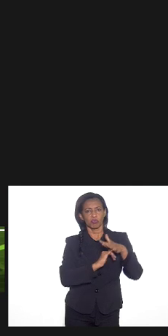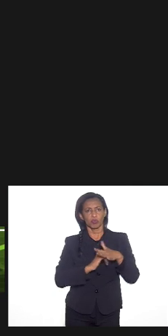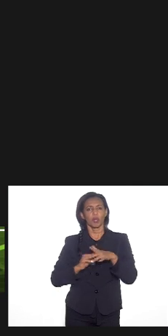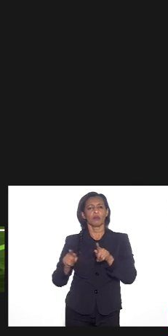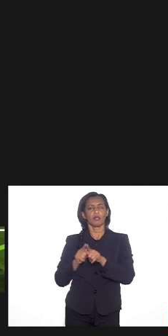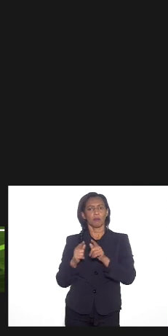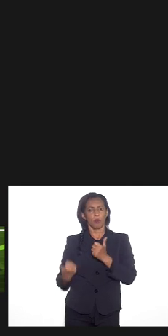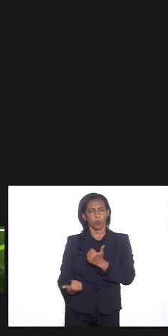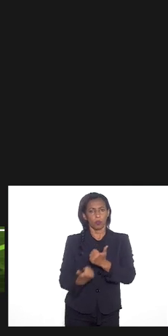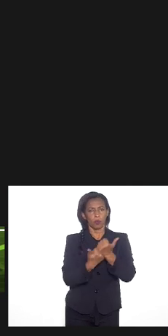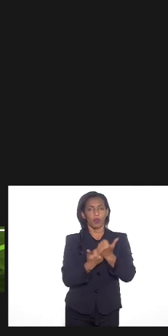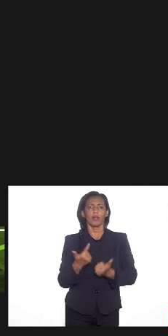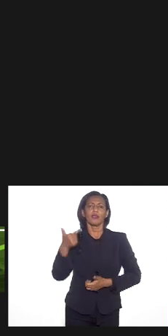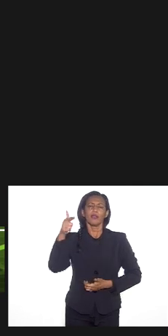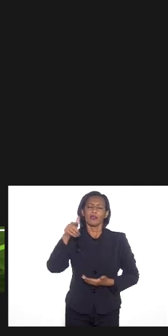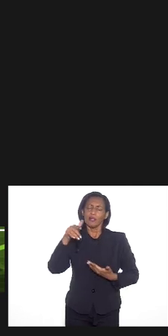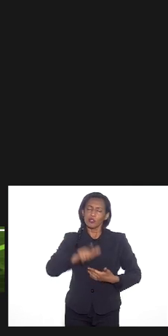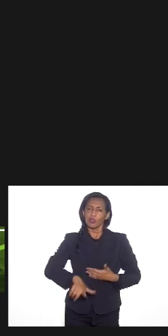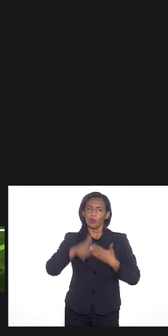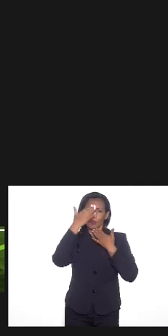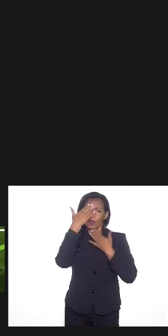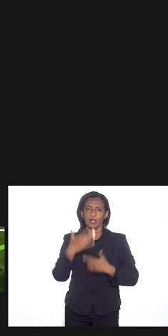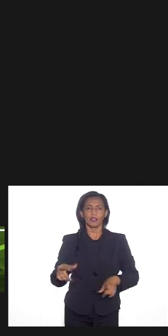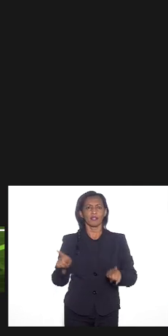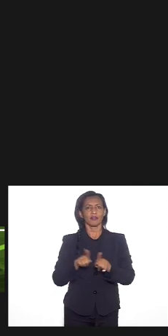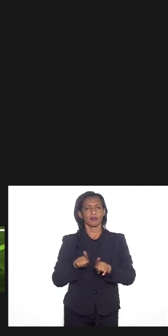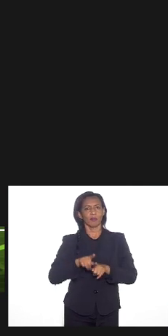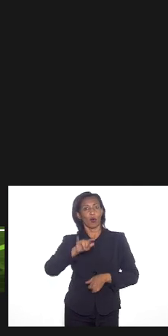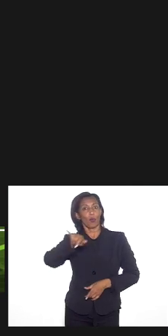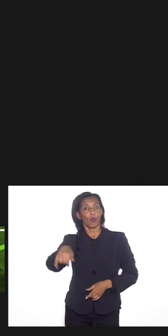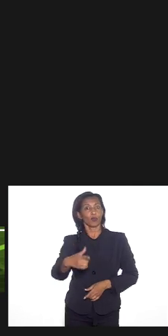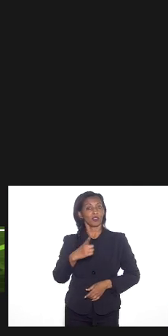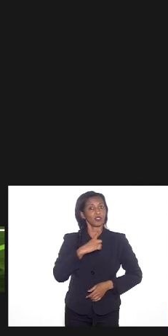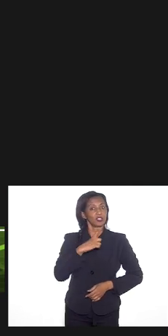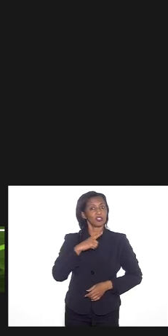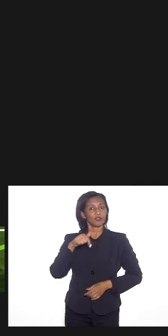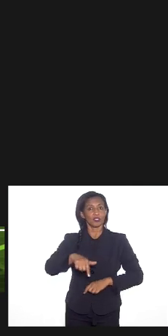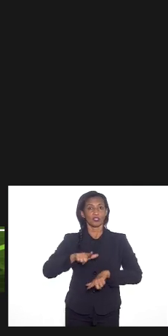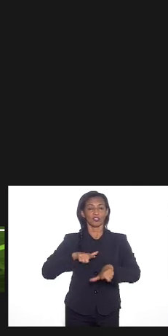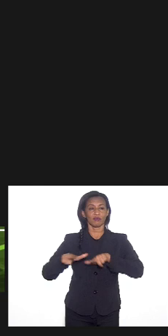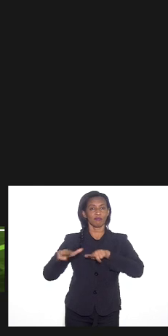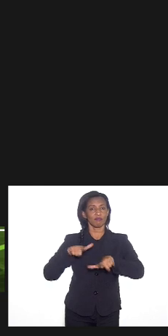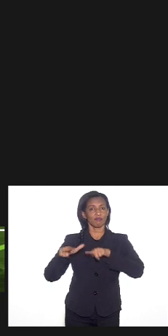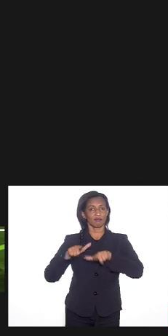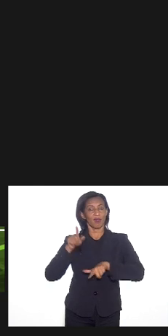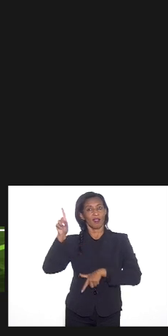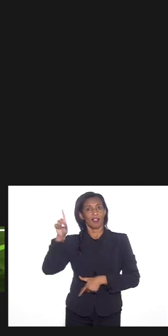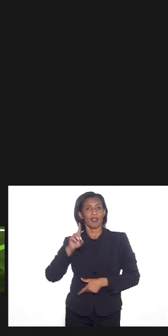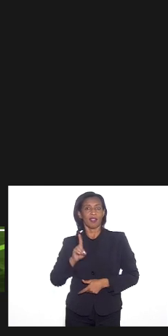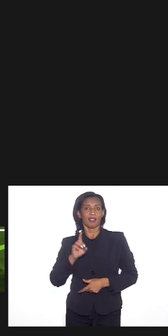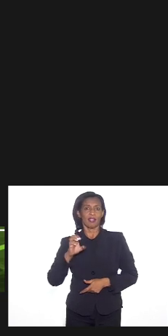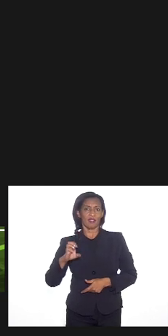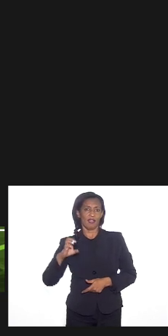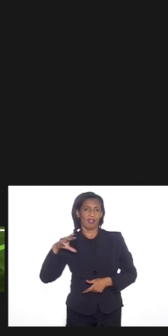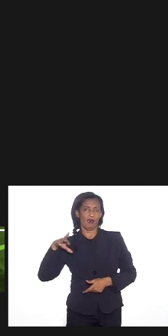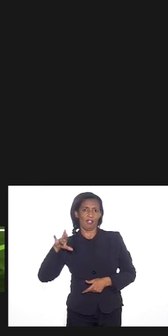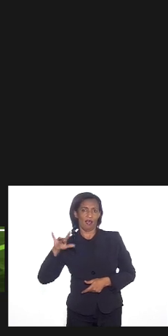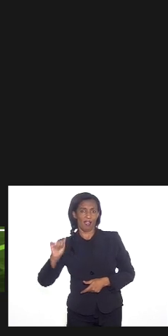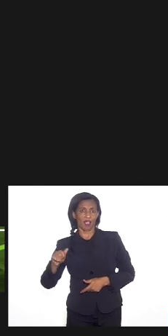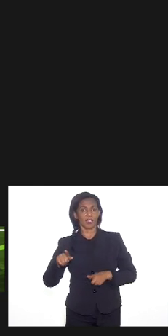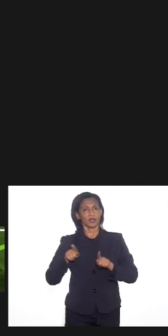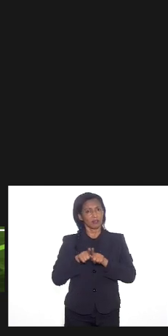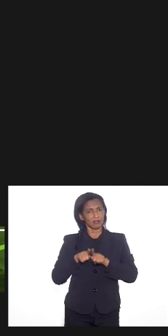agradeço mais uma vez essa oportunidade assim como agradeço a oportunidade que tive de trabalhar lá na DECRAD tendo até inclusive